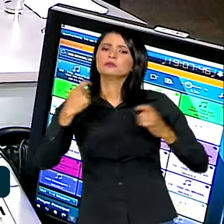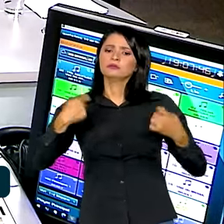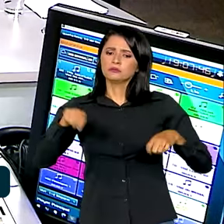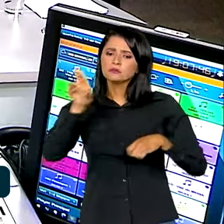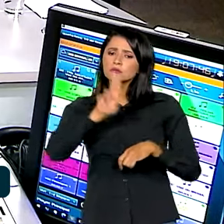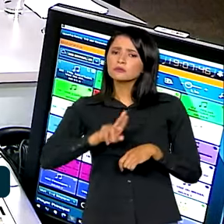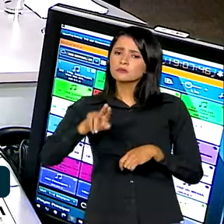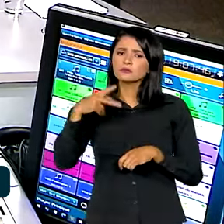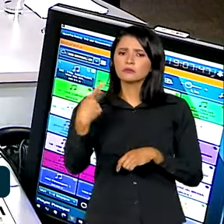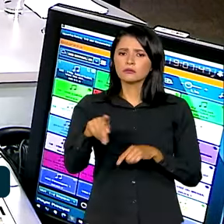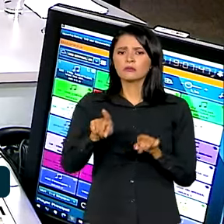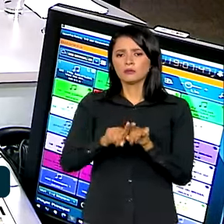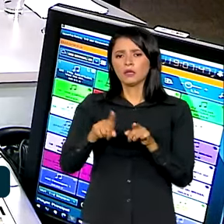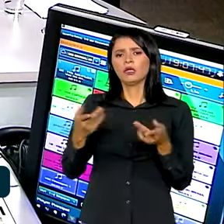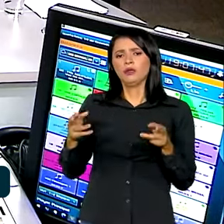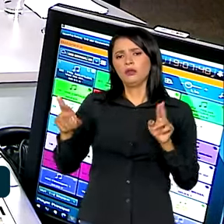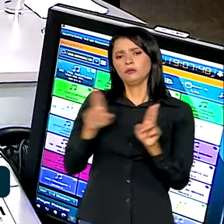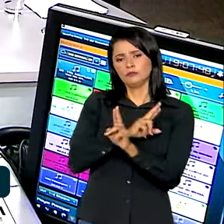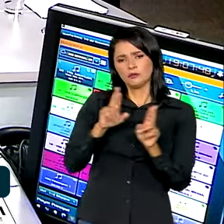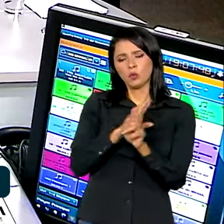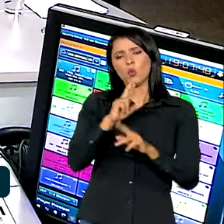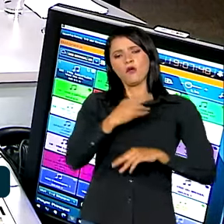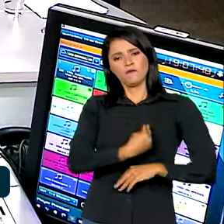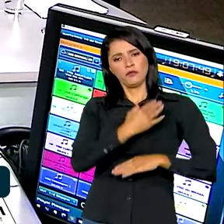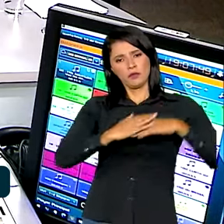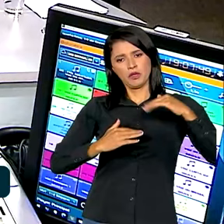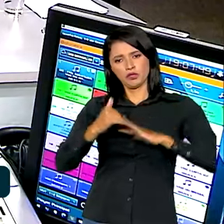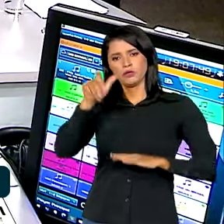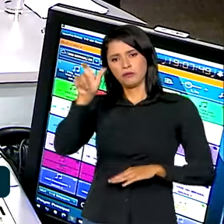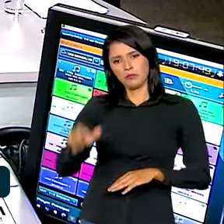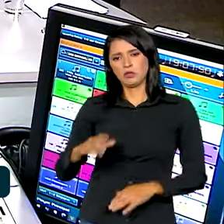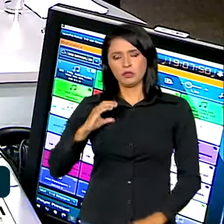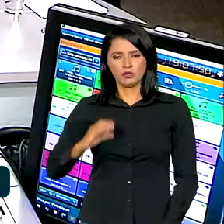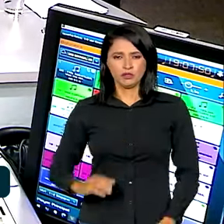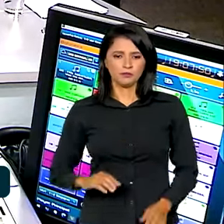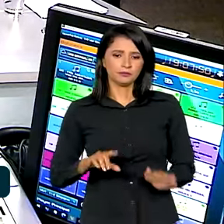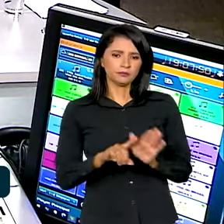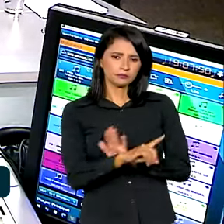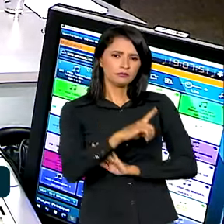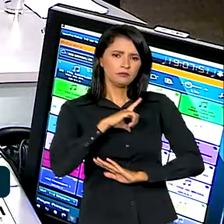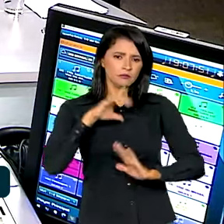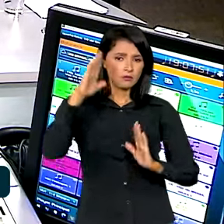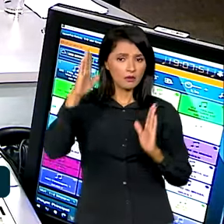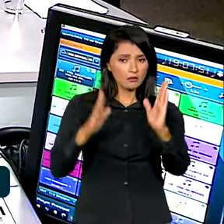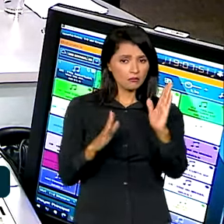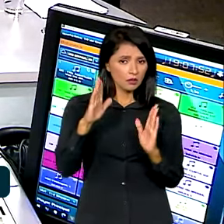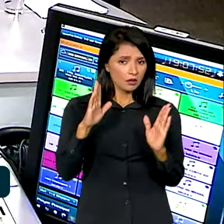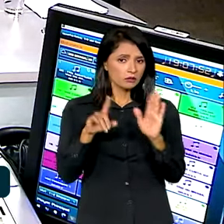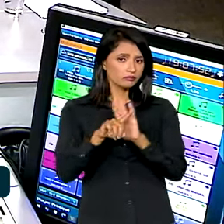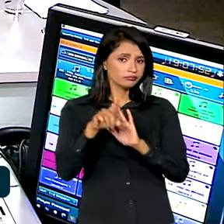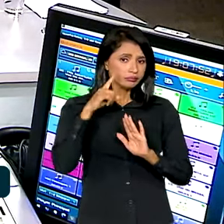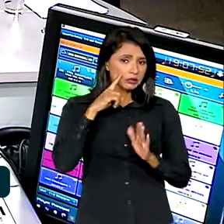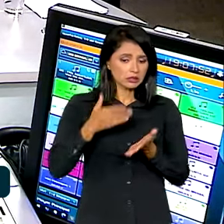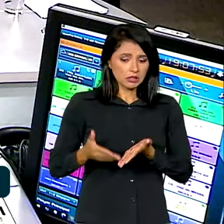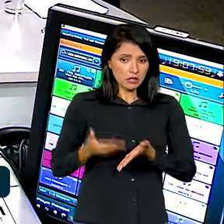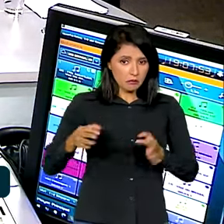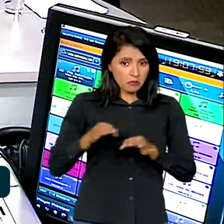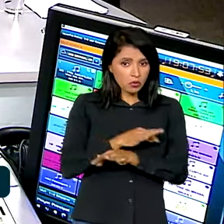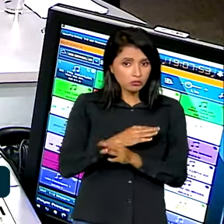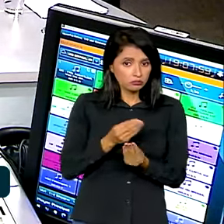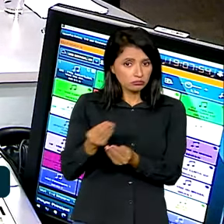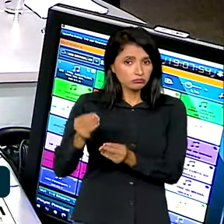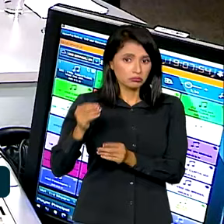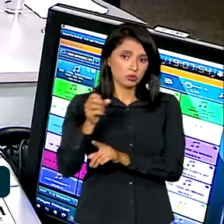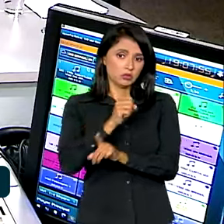aplicáveis e se relacionar com a vida prática do cidadão e da cidadã brasileira. Secretário, há um prazo para que esse guia esteja disponível para a sociedade?